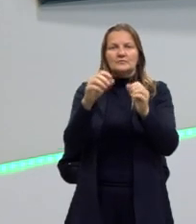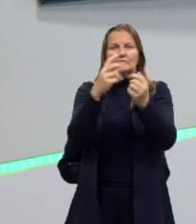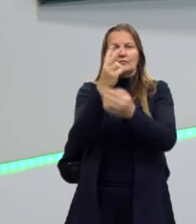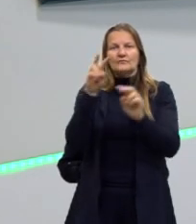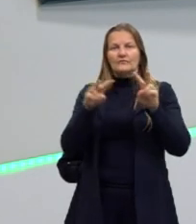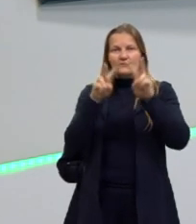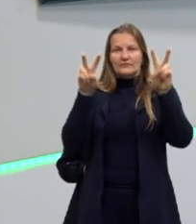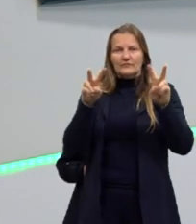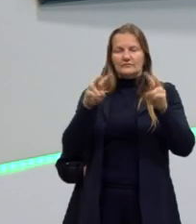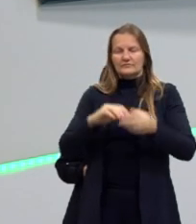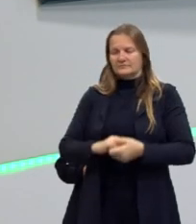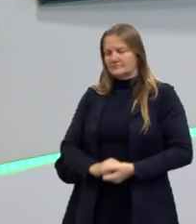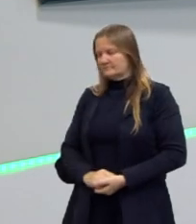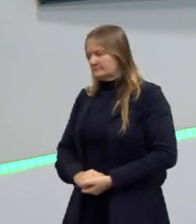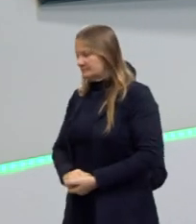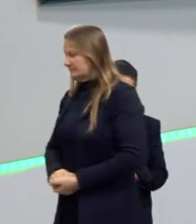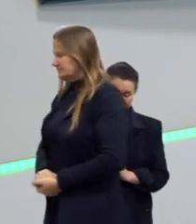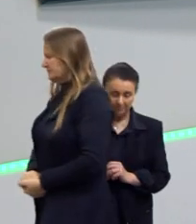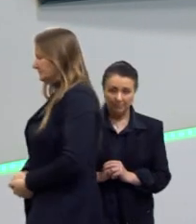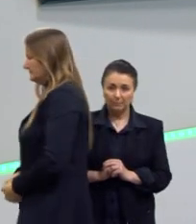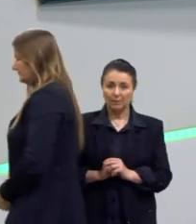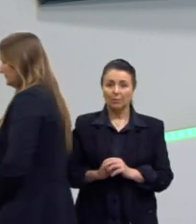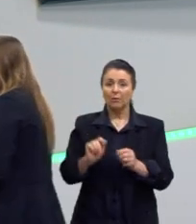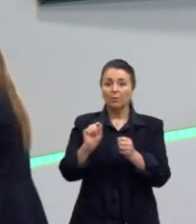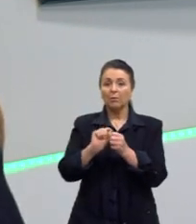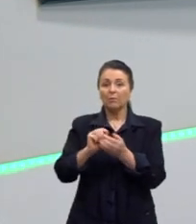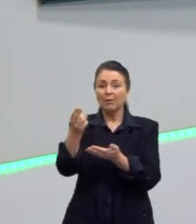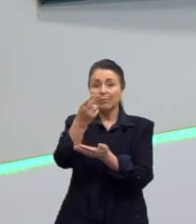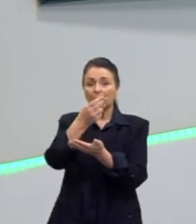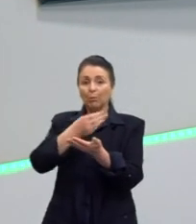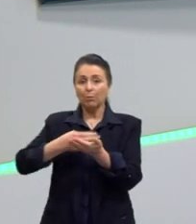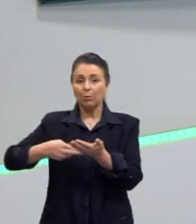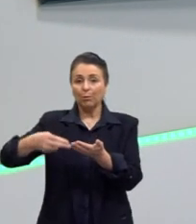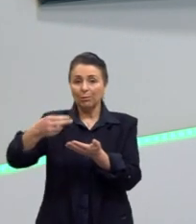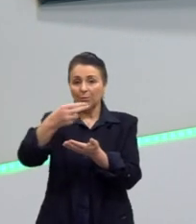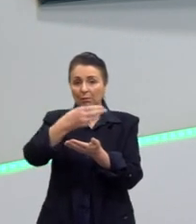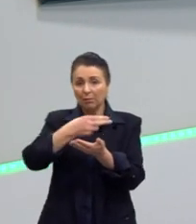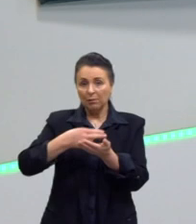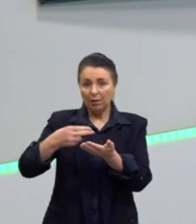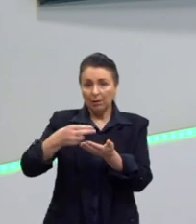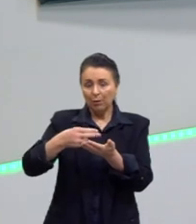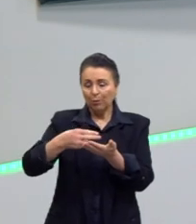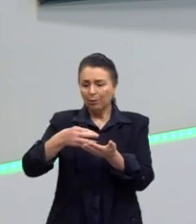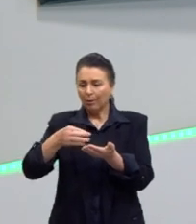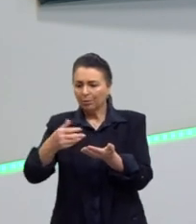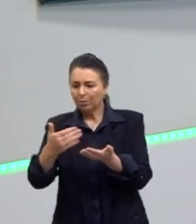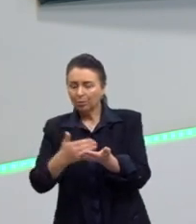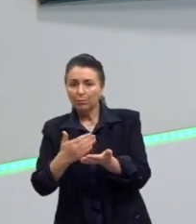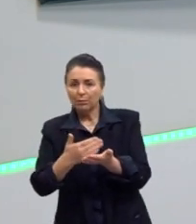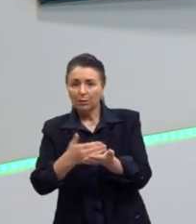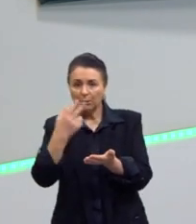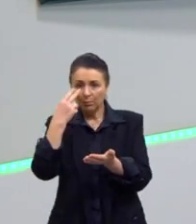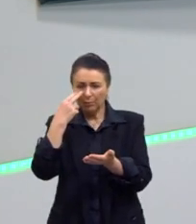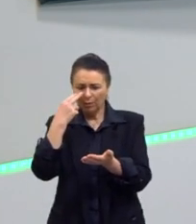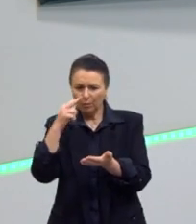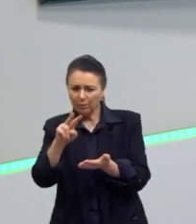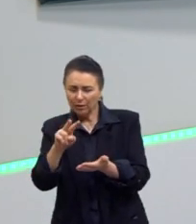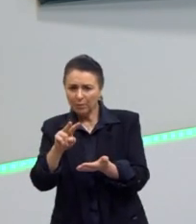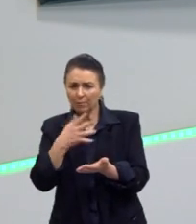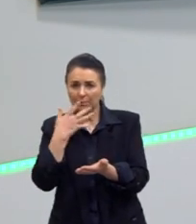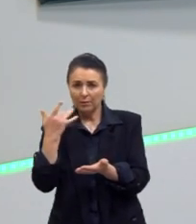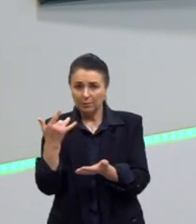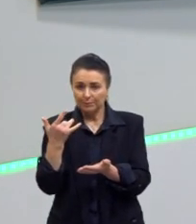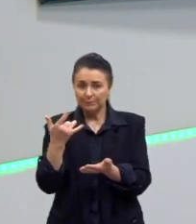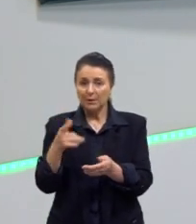que a gente está trabalhando. Ou até mesmo fazer o desenho ali no cantinho da página para ficar mais fácil. Aqui